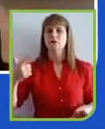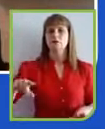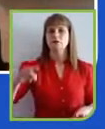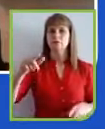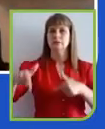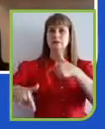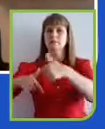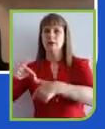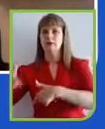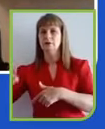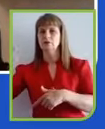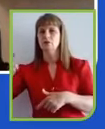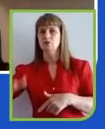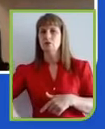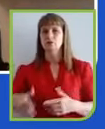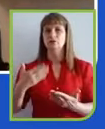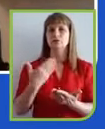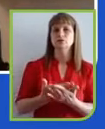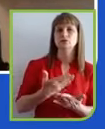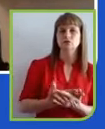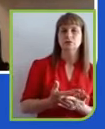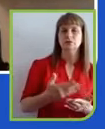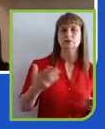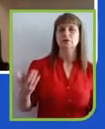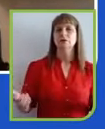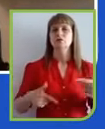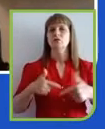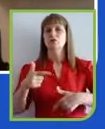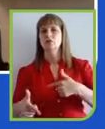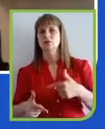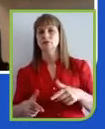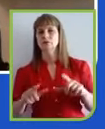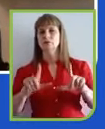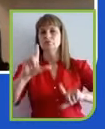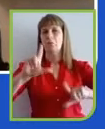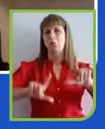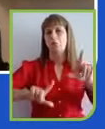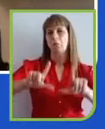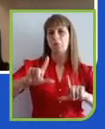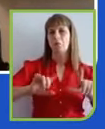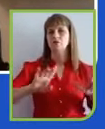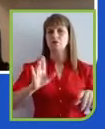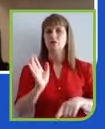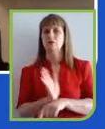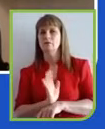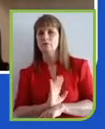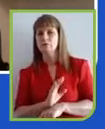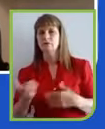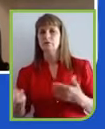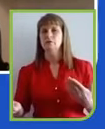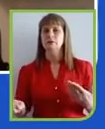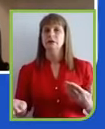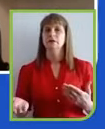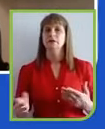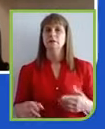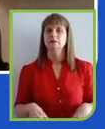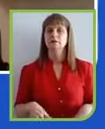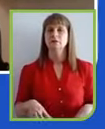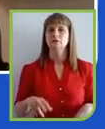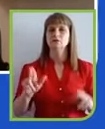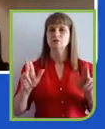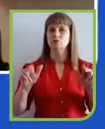entretendo, ou seja, o digitalizar nunca foi tão importante para que nós nos